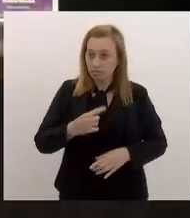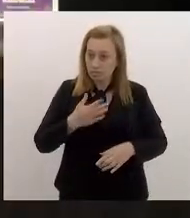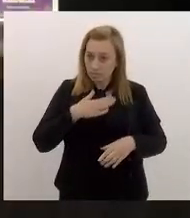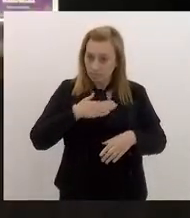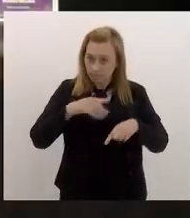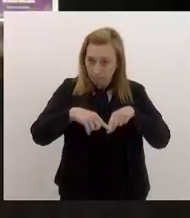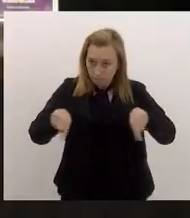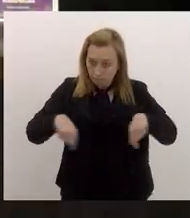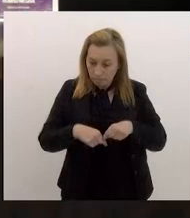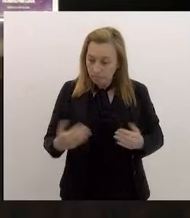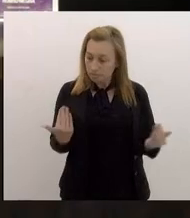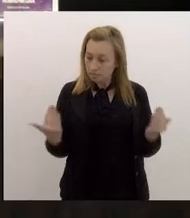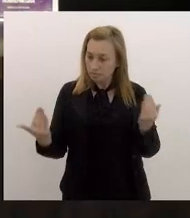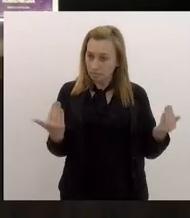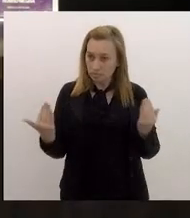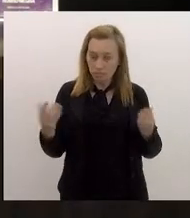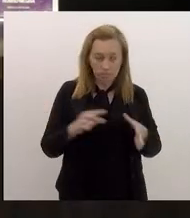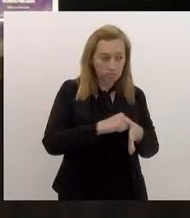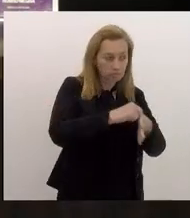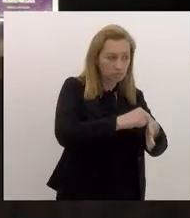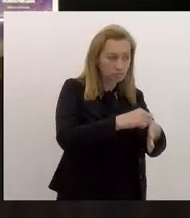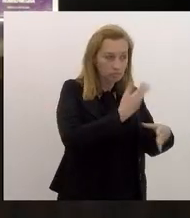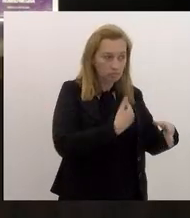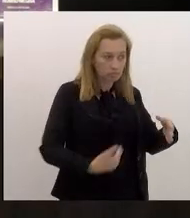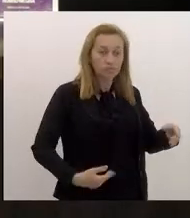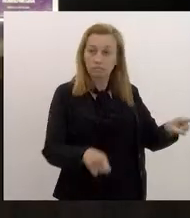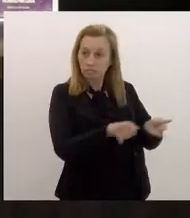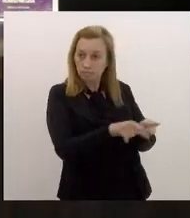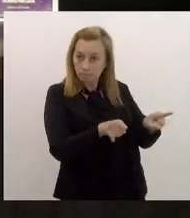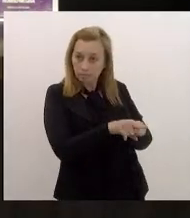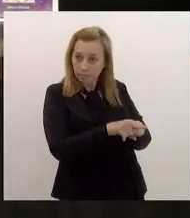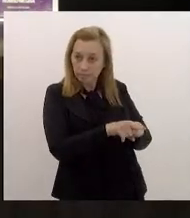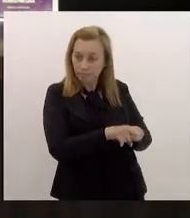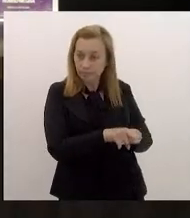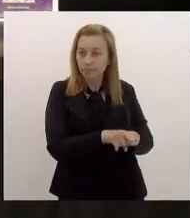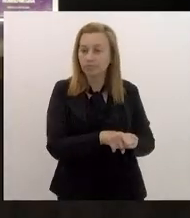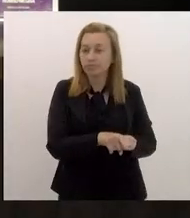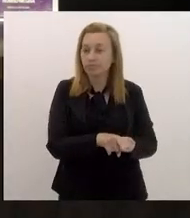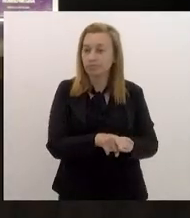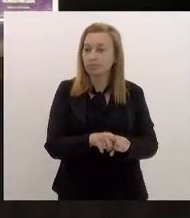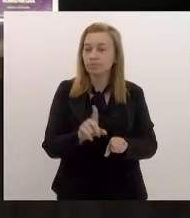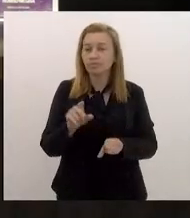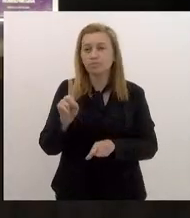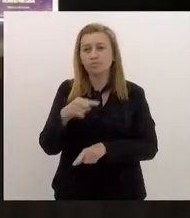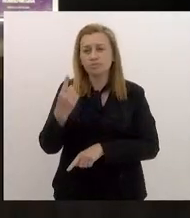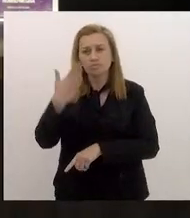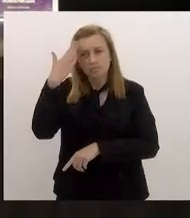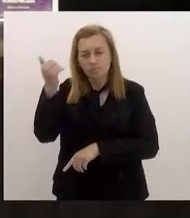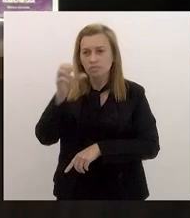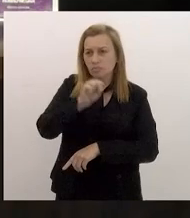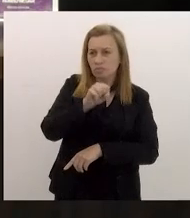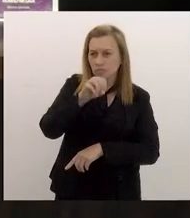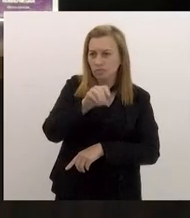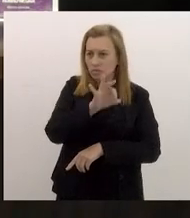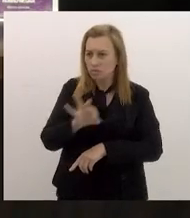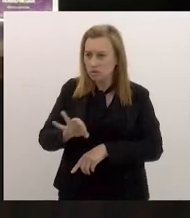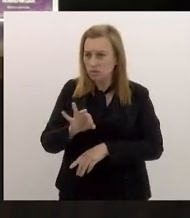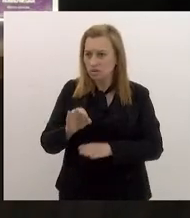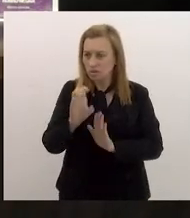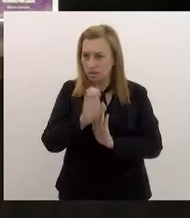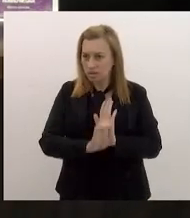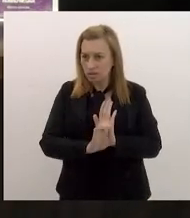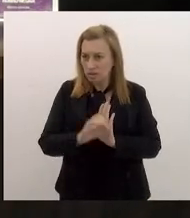gabinete, a liderança do governo também. E o que a gente sabe é que 80% das emendas